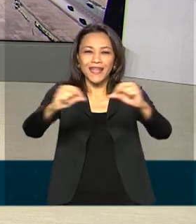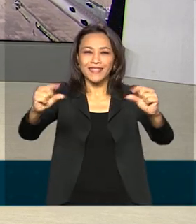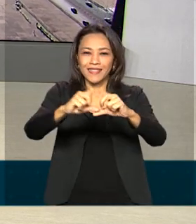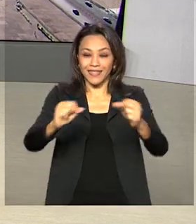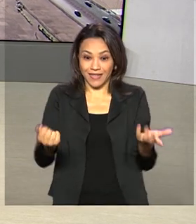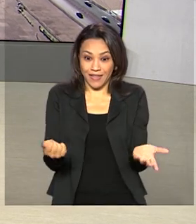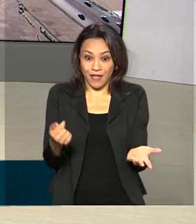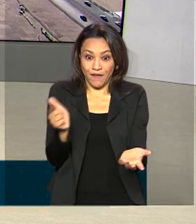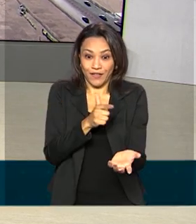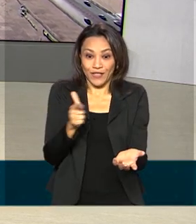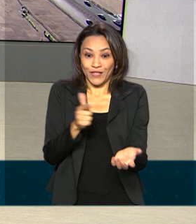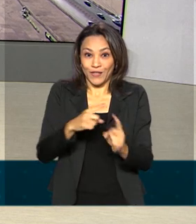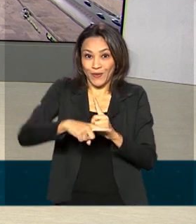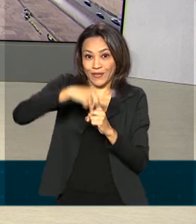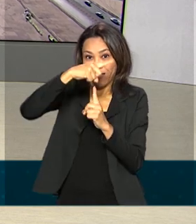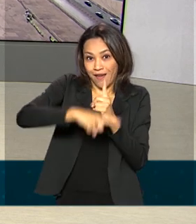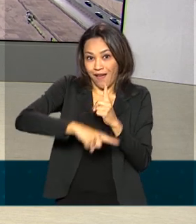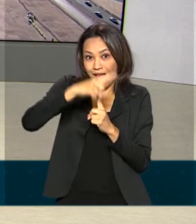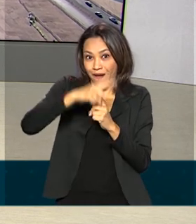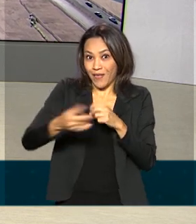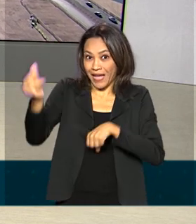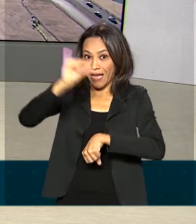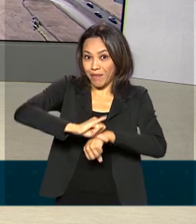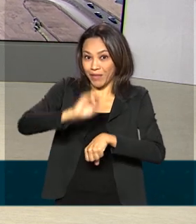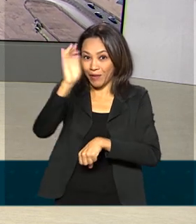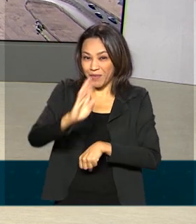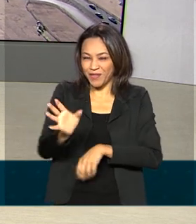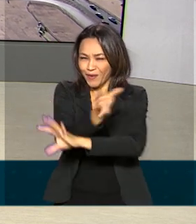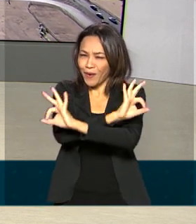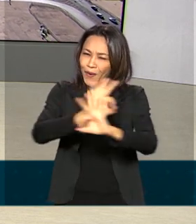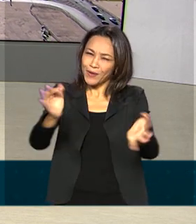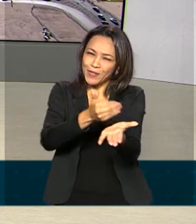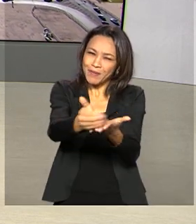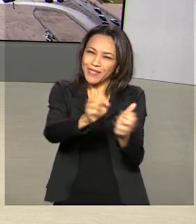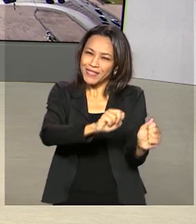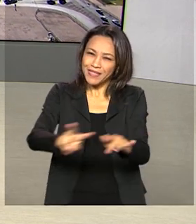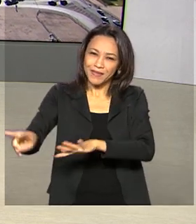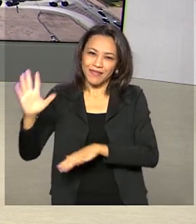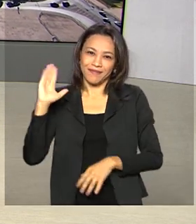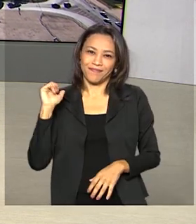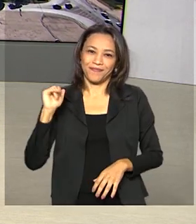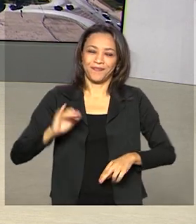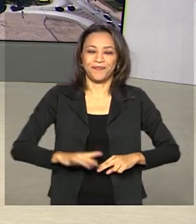22 graus agora de manhã na capital do país. Ótimo início de semana para você. Tchau, tchau.